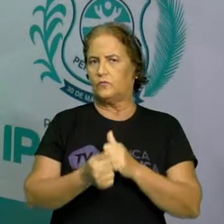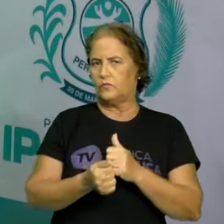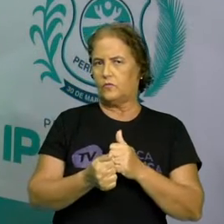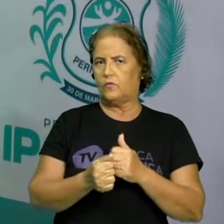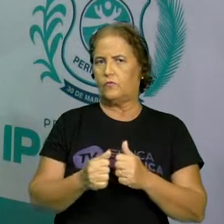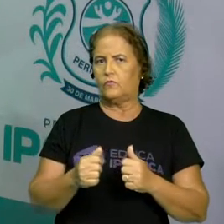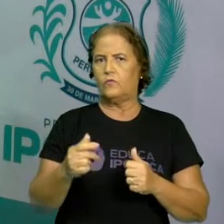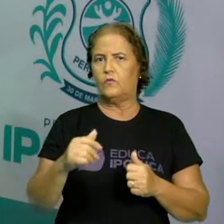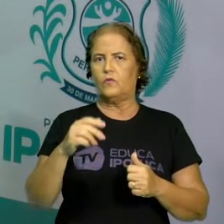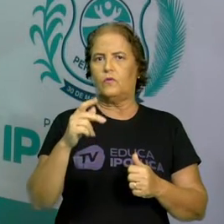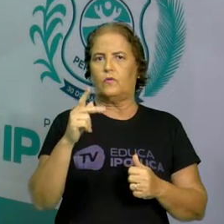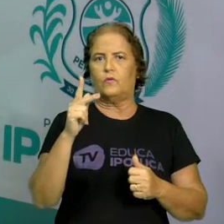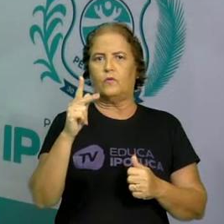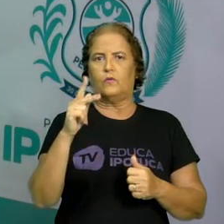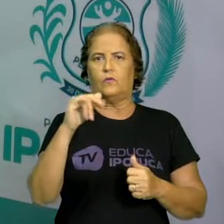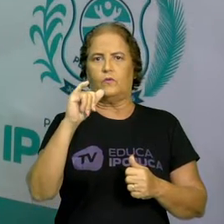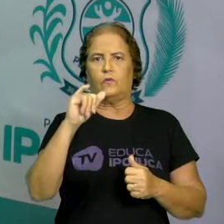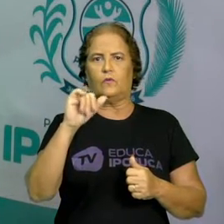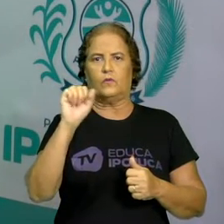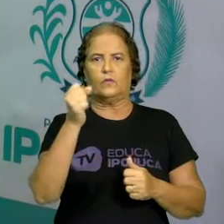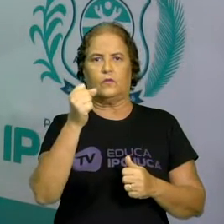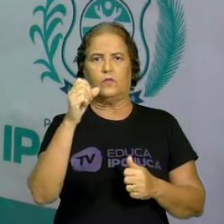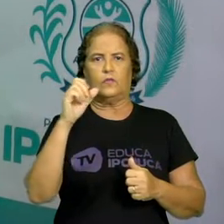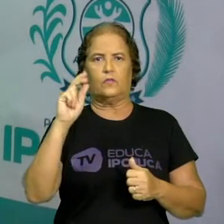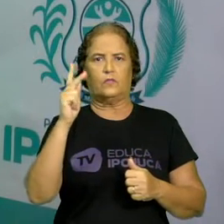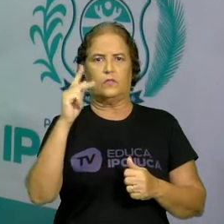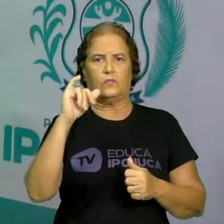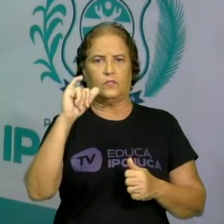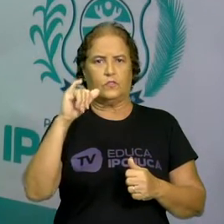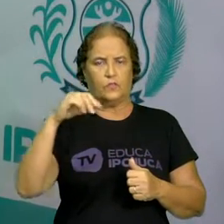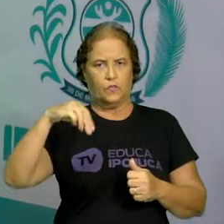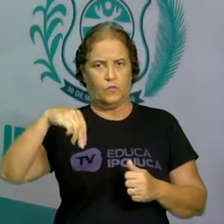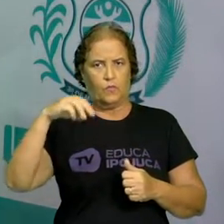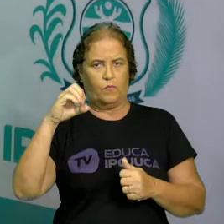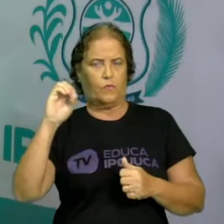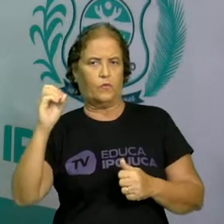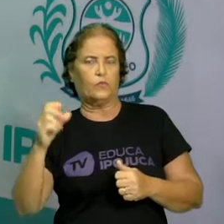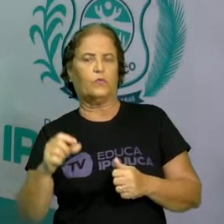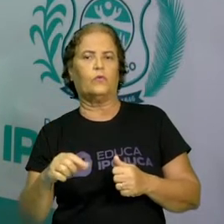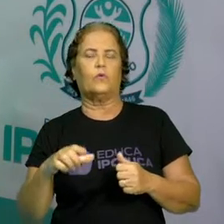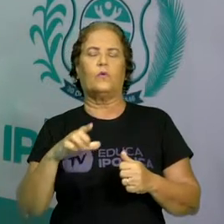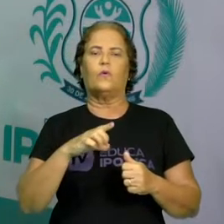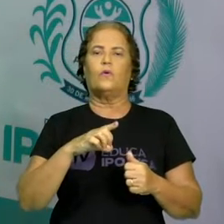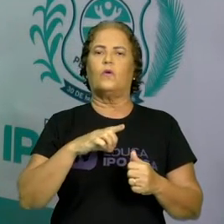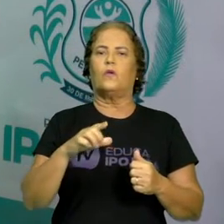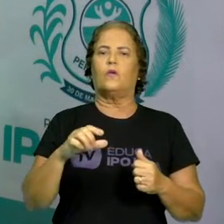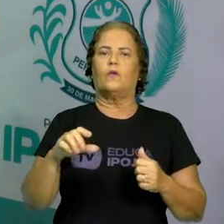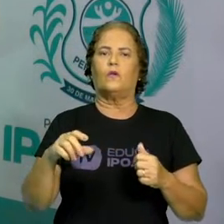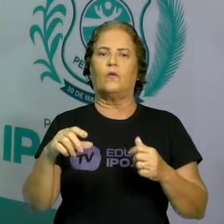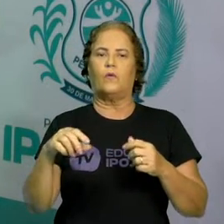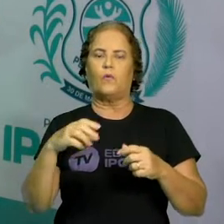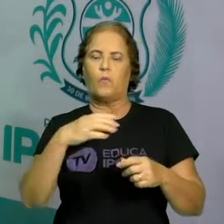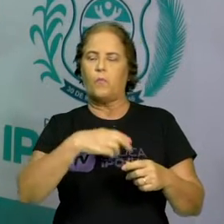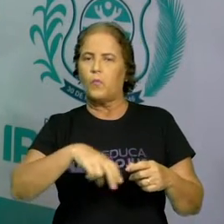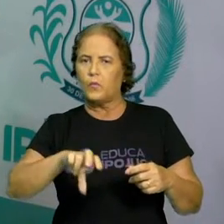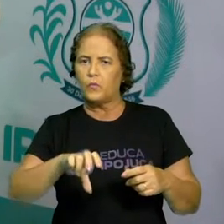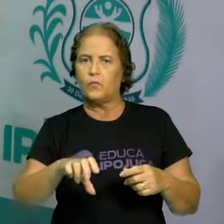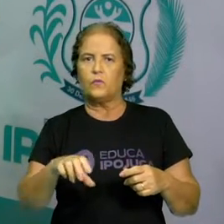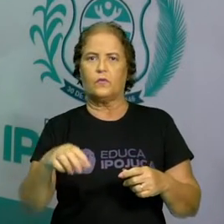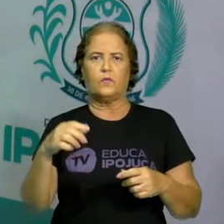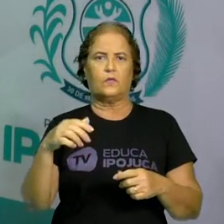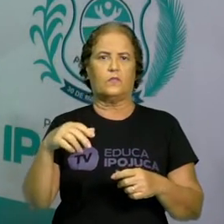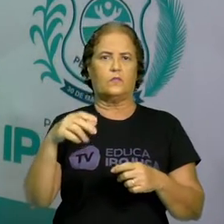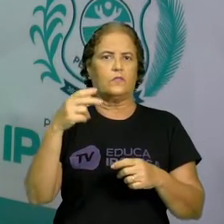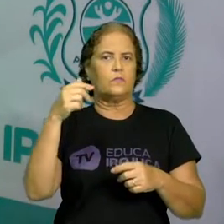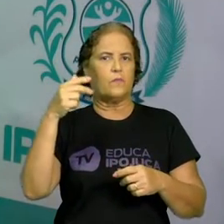1993, é influenciada pelos portugueses, negros e índios. Nas brincadeiras das crianças